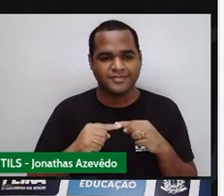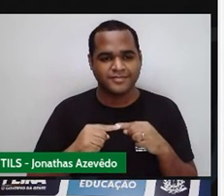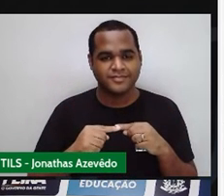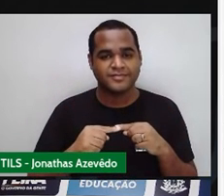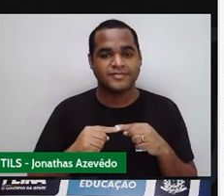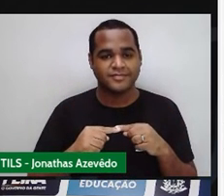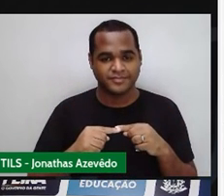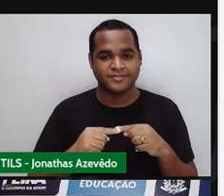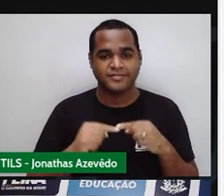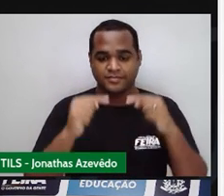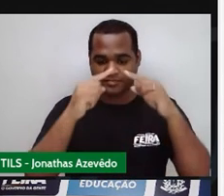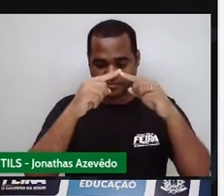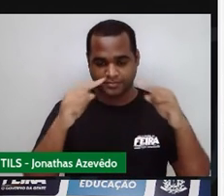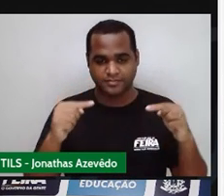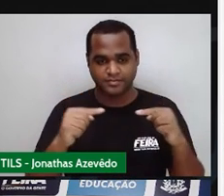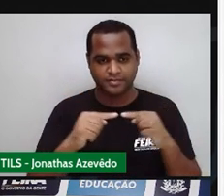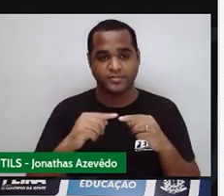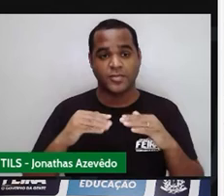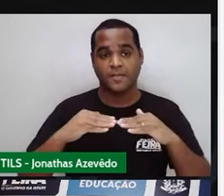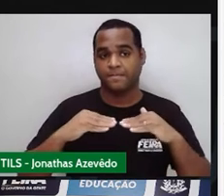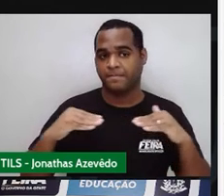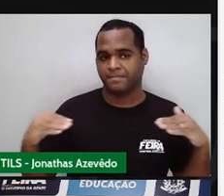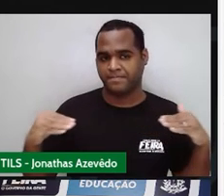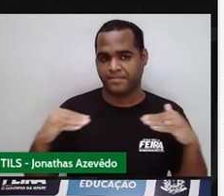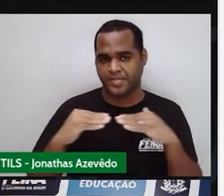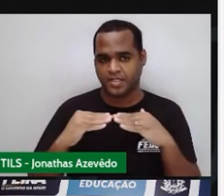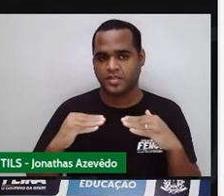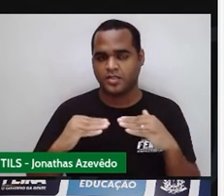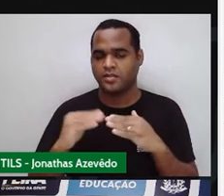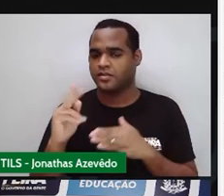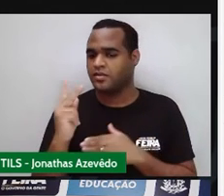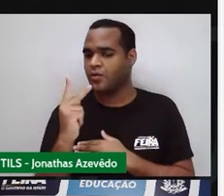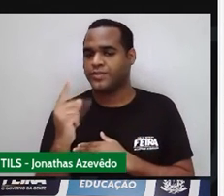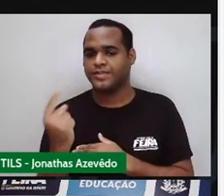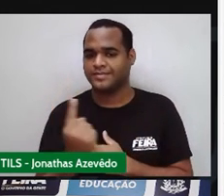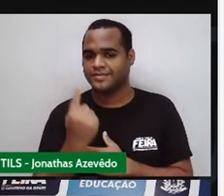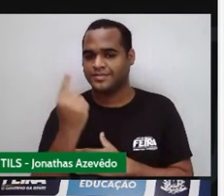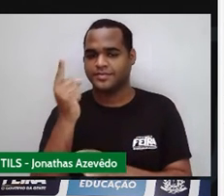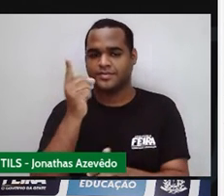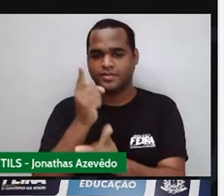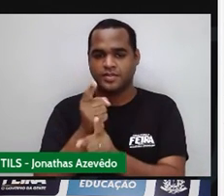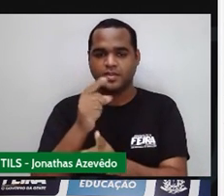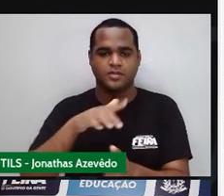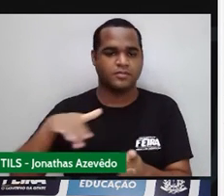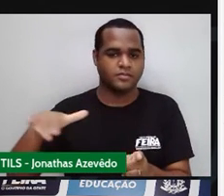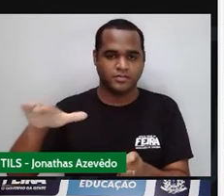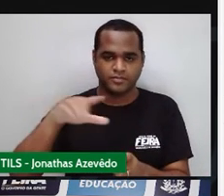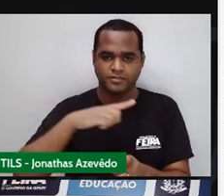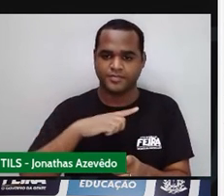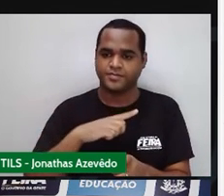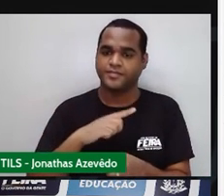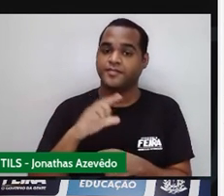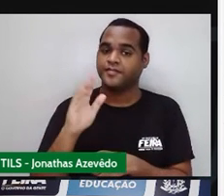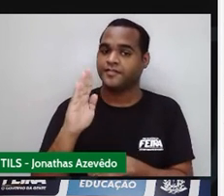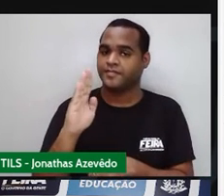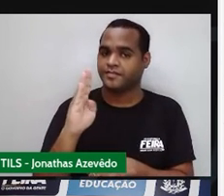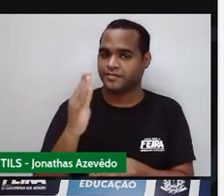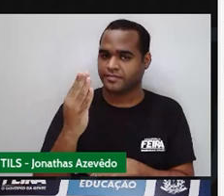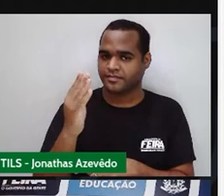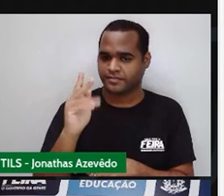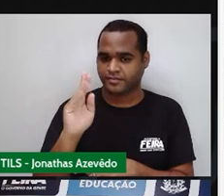a base dele vezes a altura dividido por 2 encontra a sua área. No outro triângulozinho,